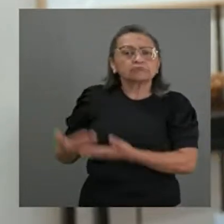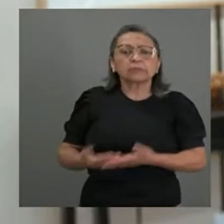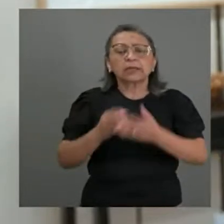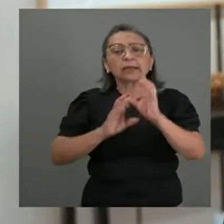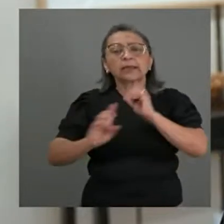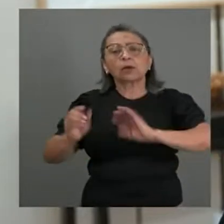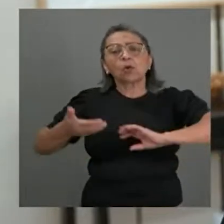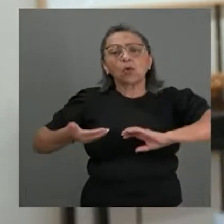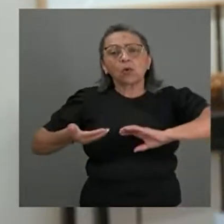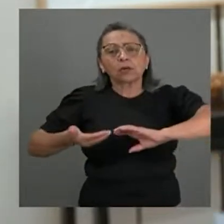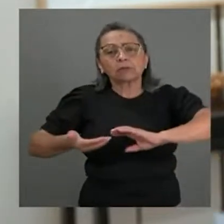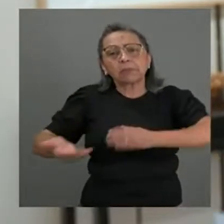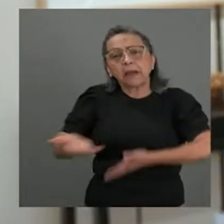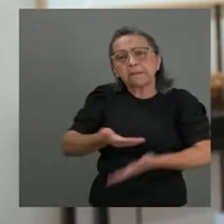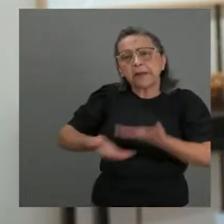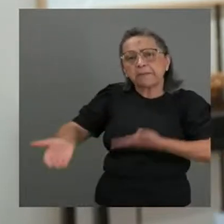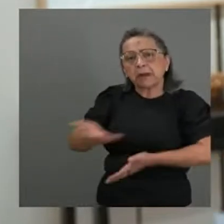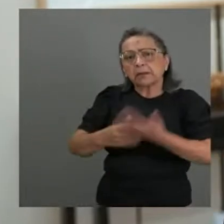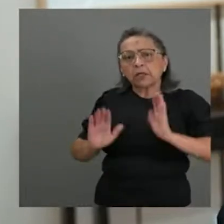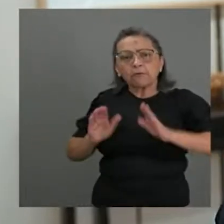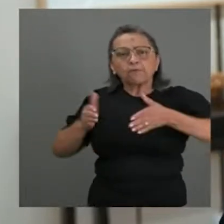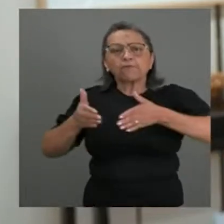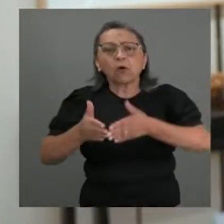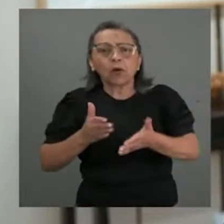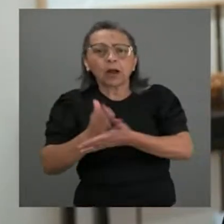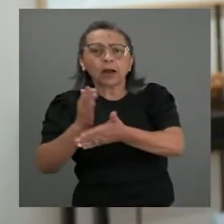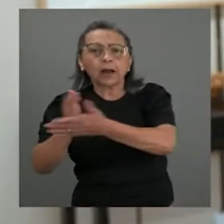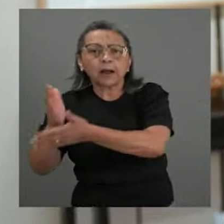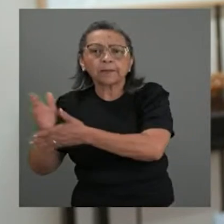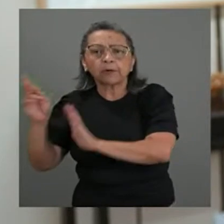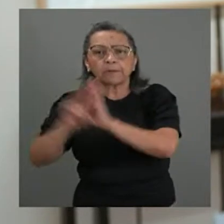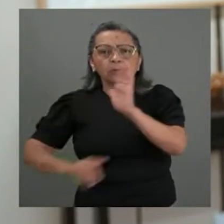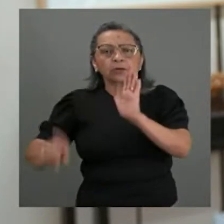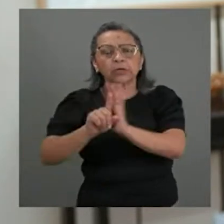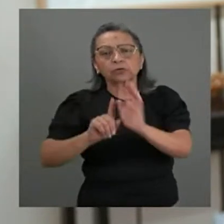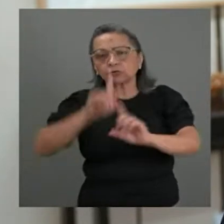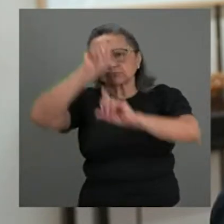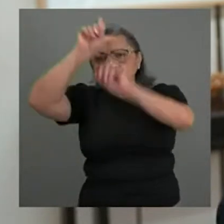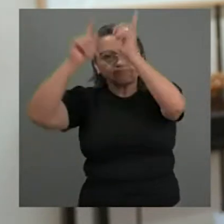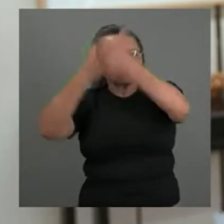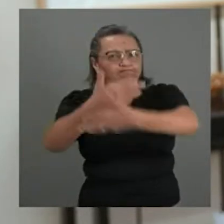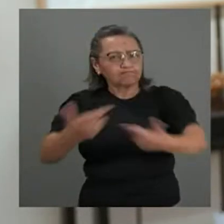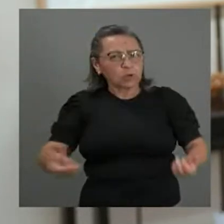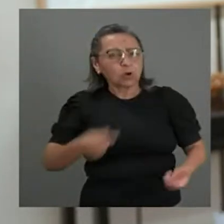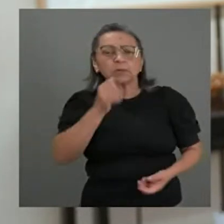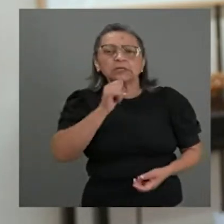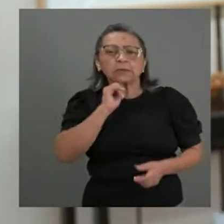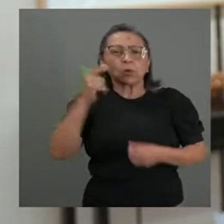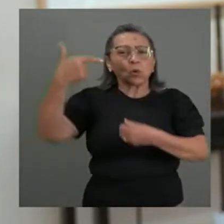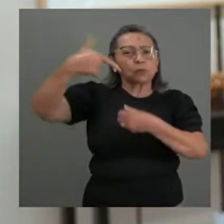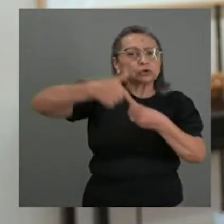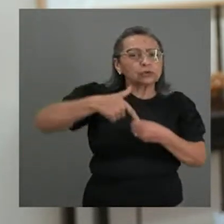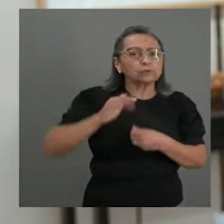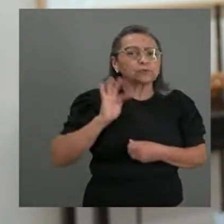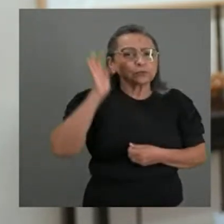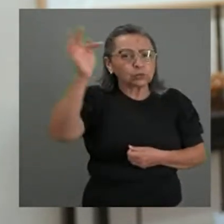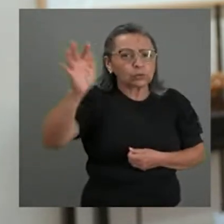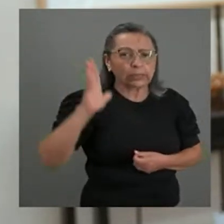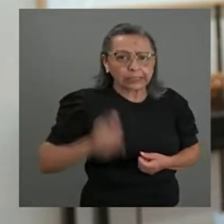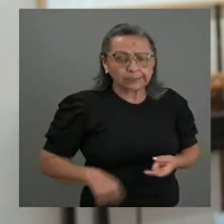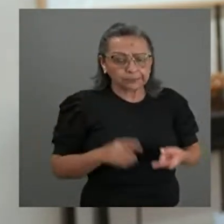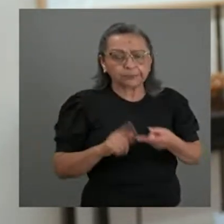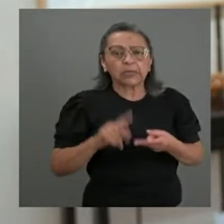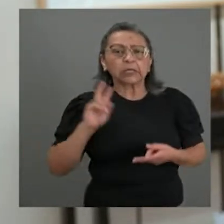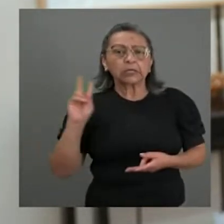Congresso, que tem como foco aprovação de projetos inovadores, como o combustível do futuro, o